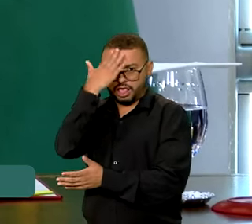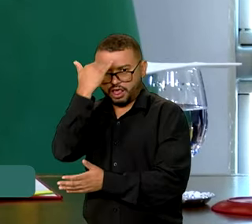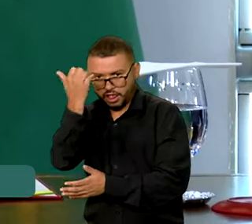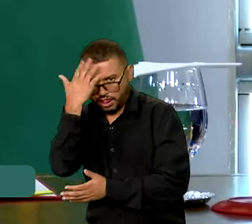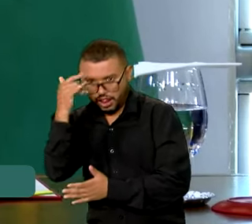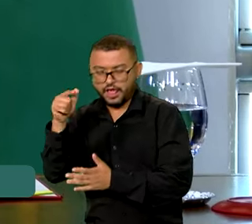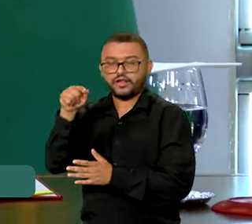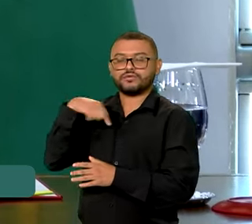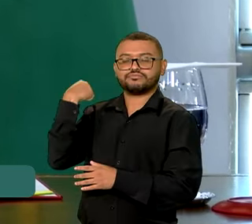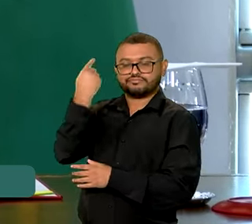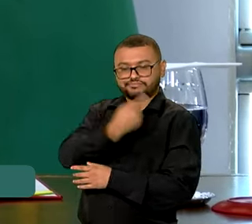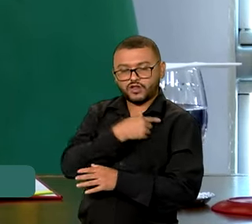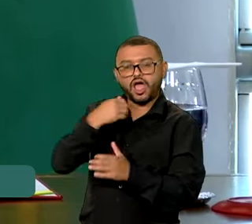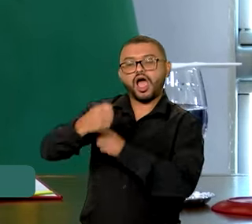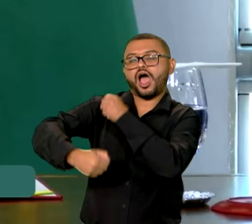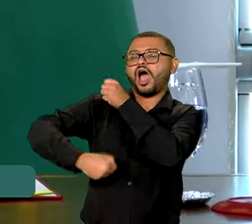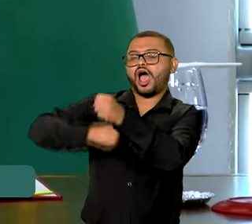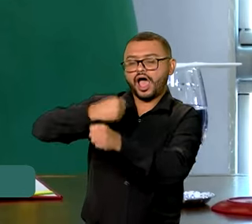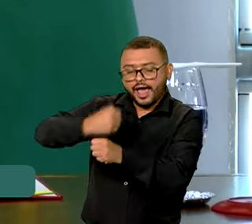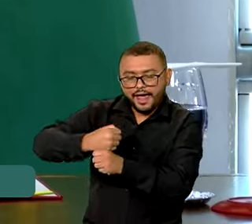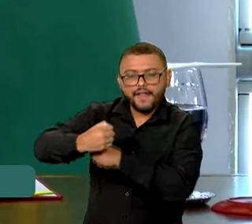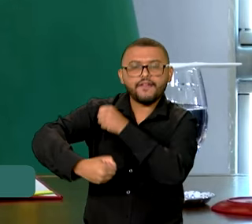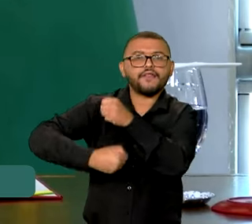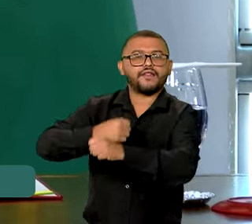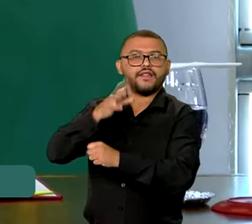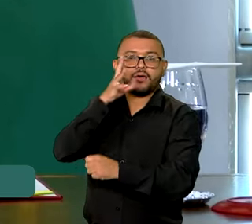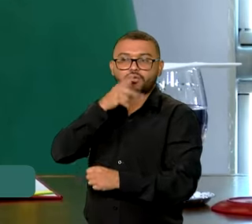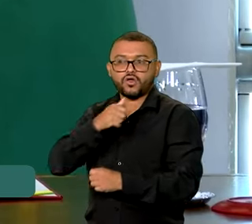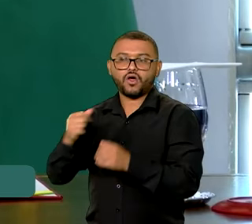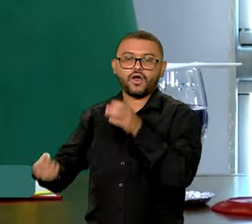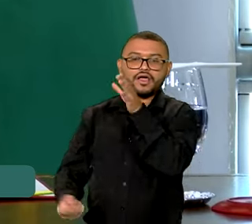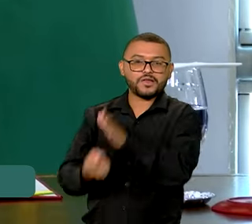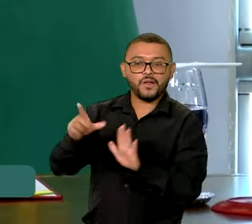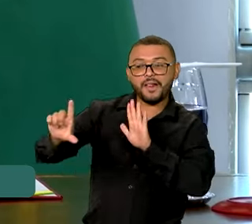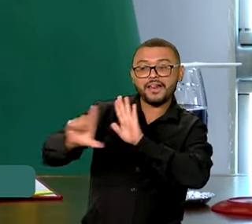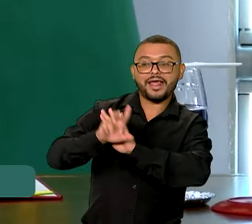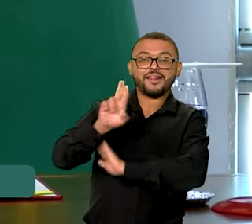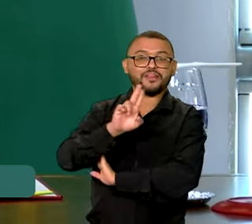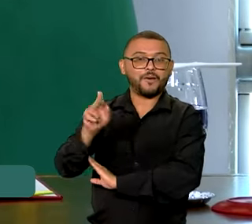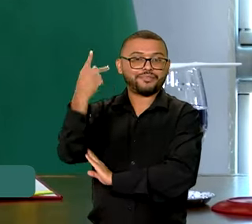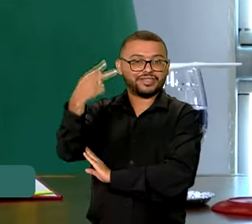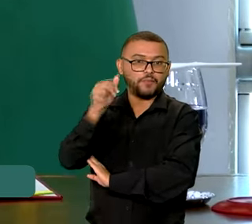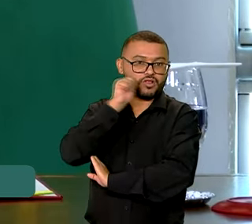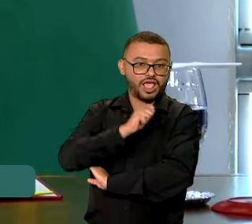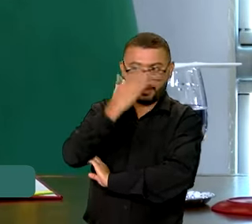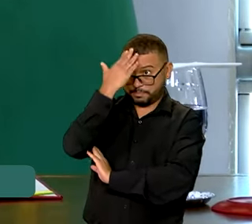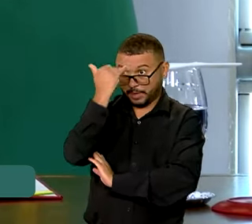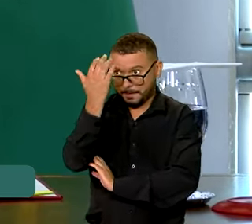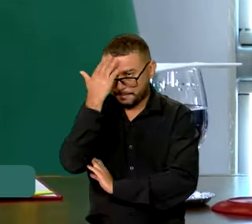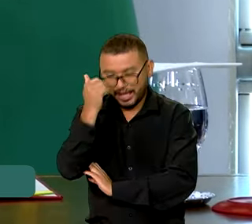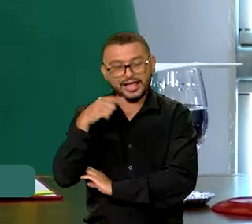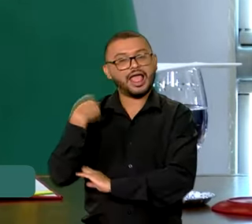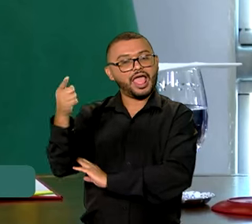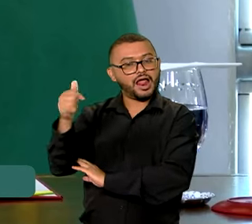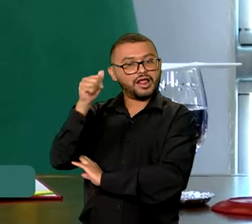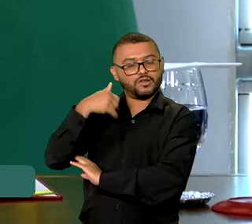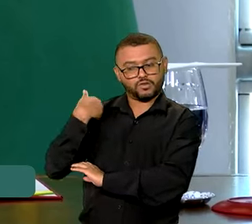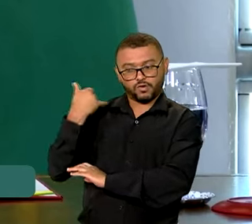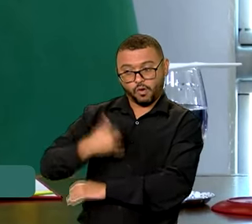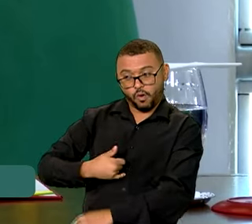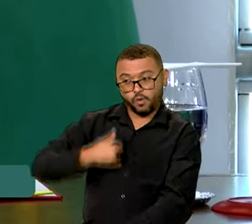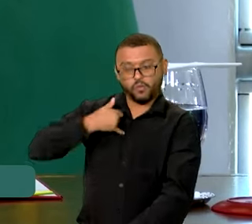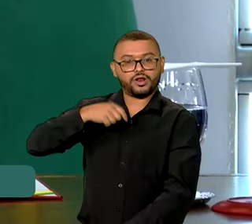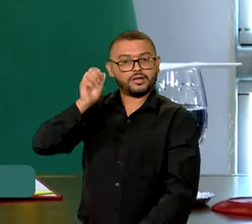para que a gente conseguisse aprovar uma lei que levasse o nome dela. Sabia que essa lei passou a ser motivo de orgulho para o Brasil,